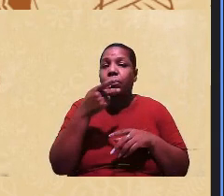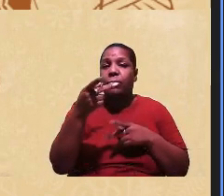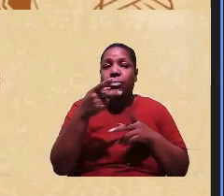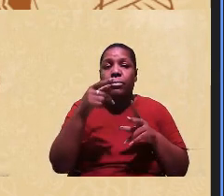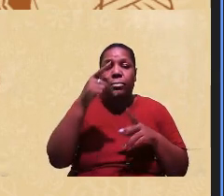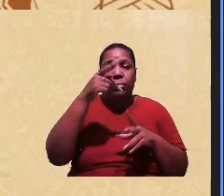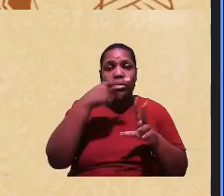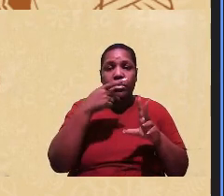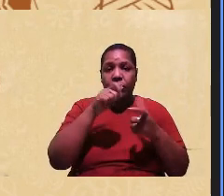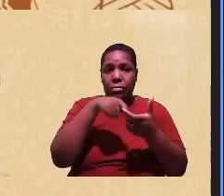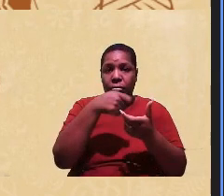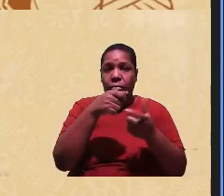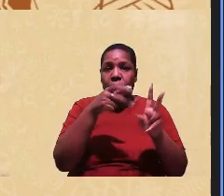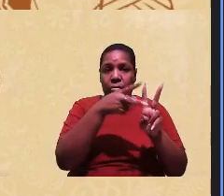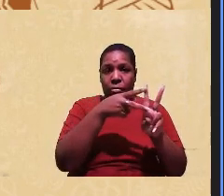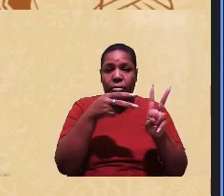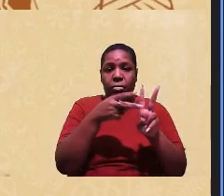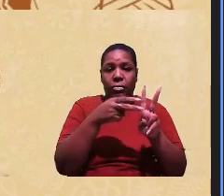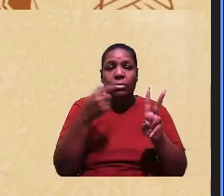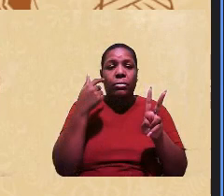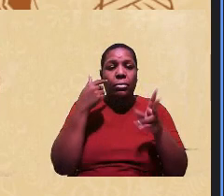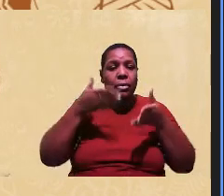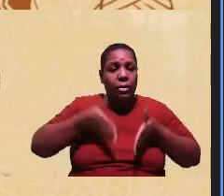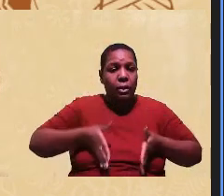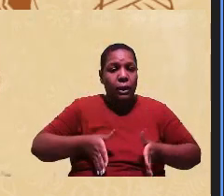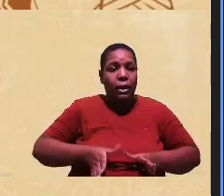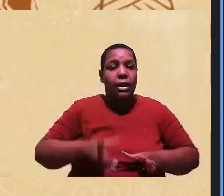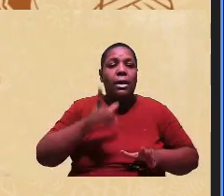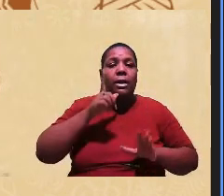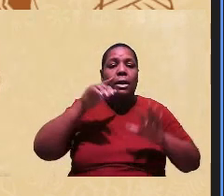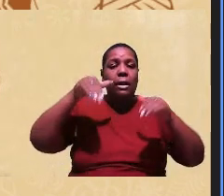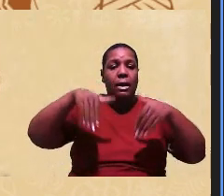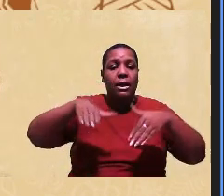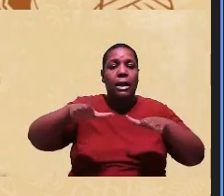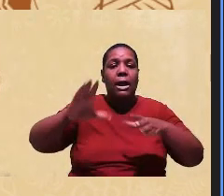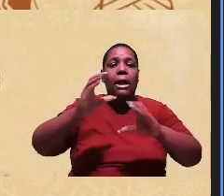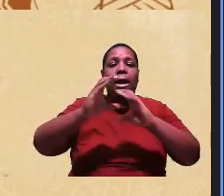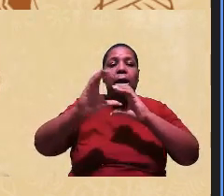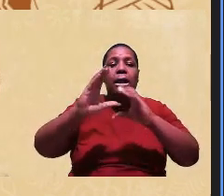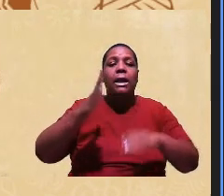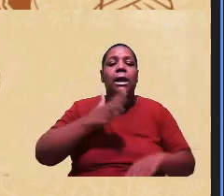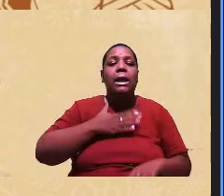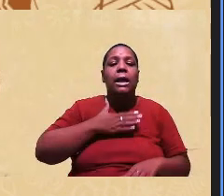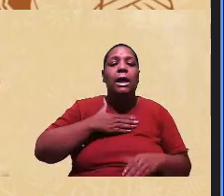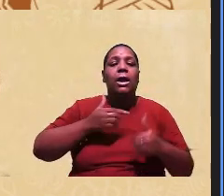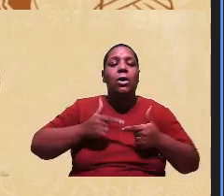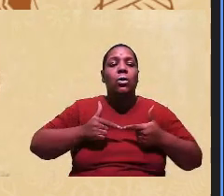eu nasci no berço dos encantados com a mãe d'água cantando pra mim sigamos na luta companheiros